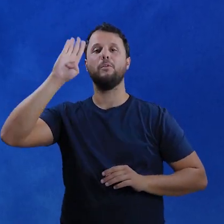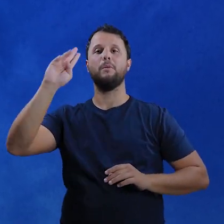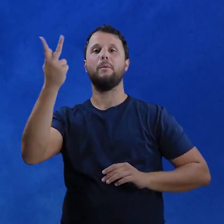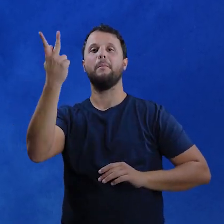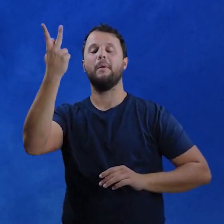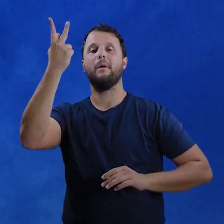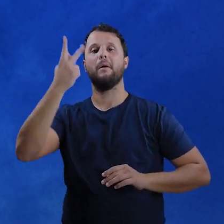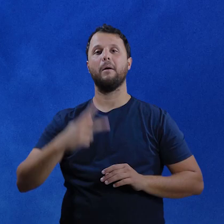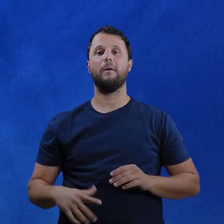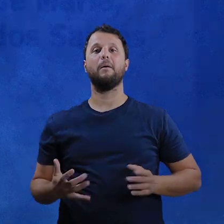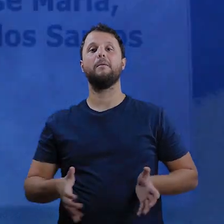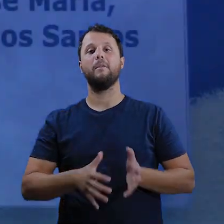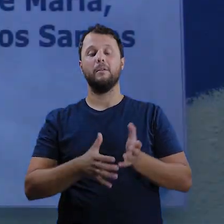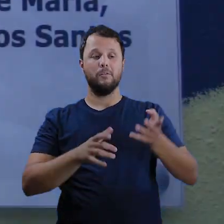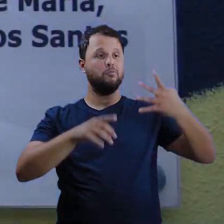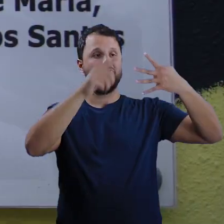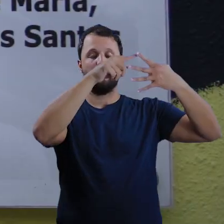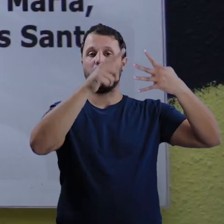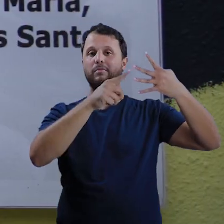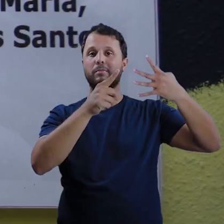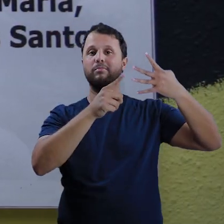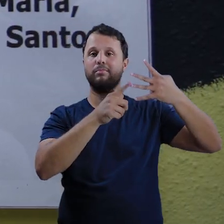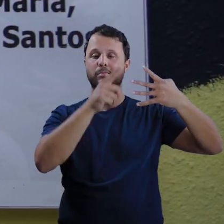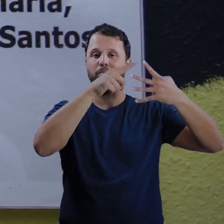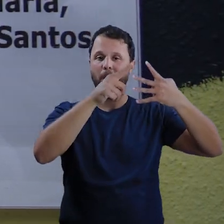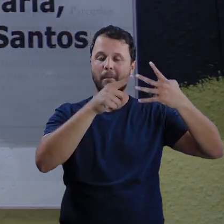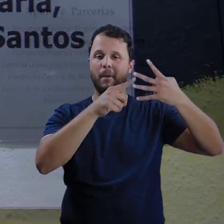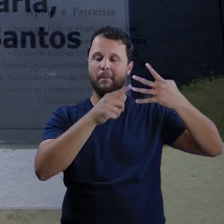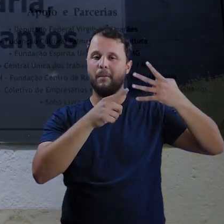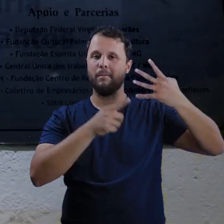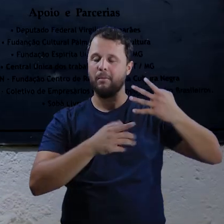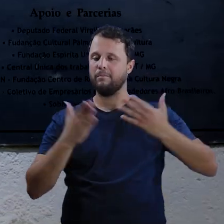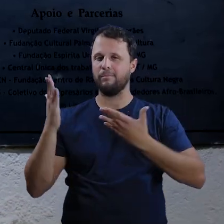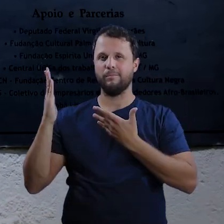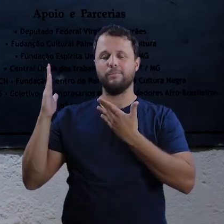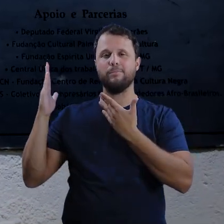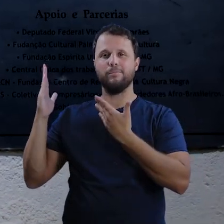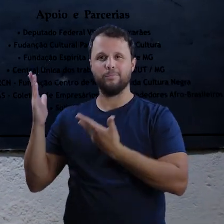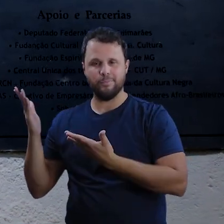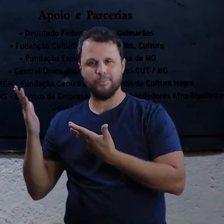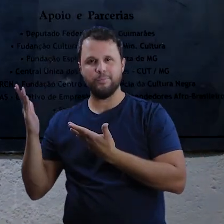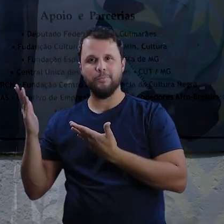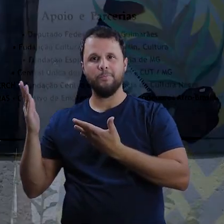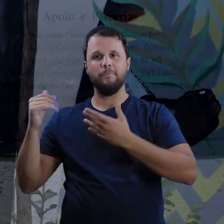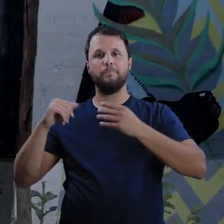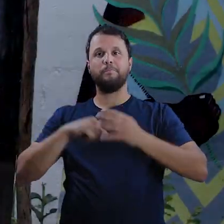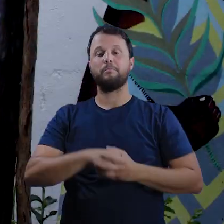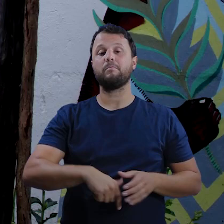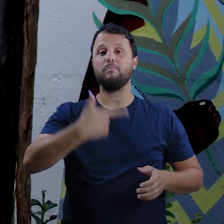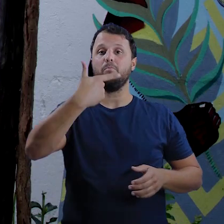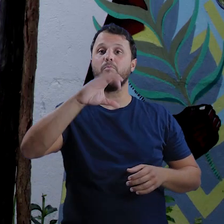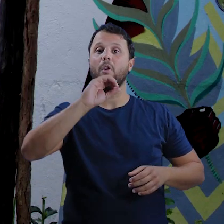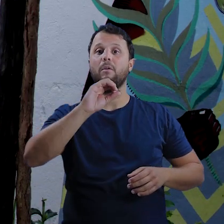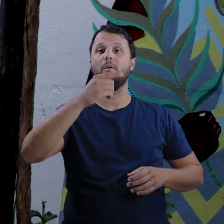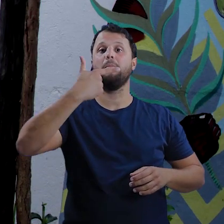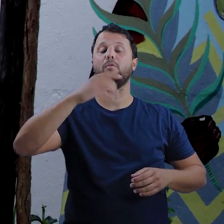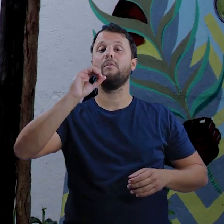Cultural de Belo Horizonte, das Comunidades Quilombolas, Luízes, Mangueiras e Manzunguzo Caiango. Em